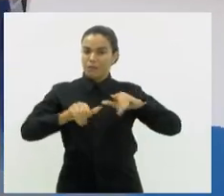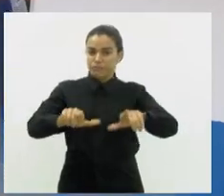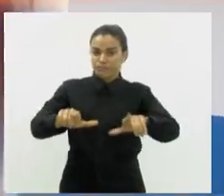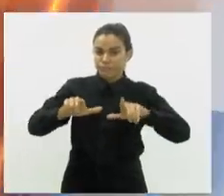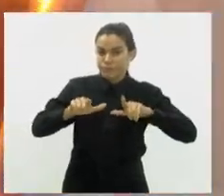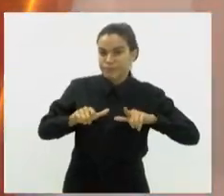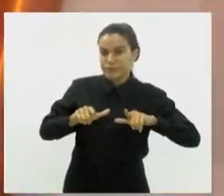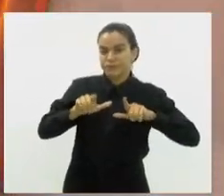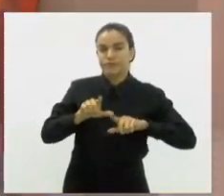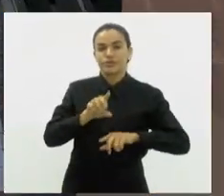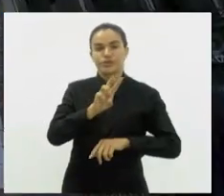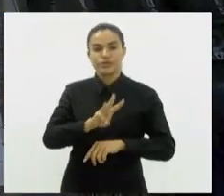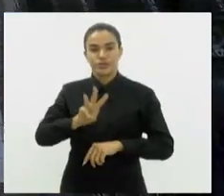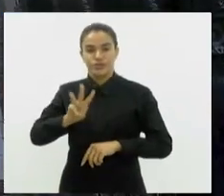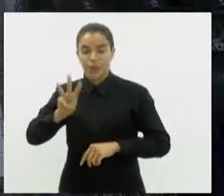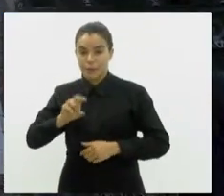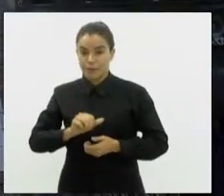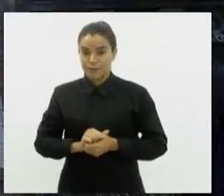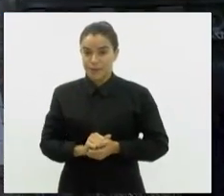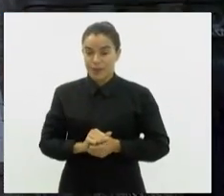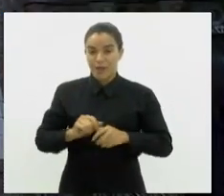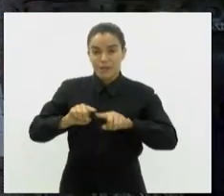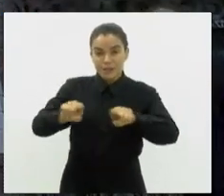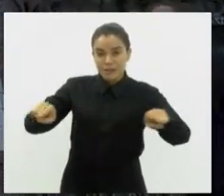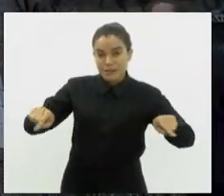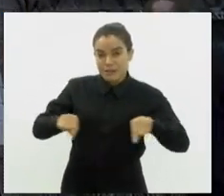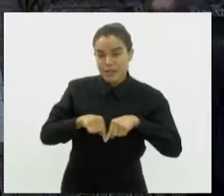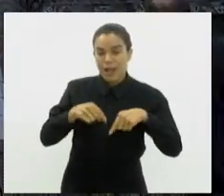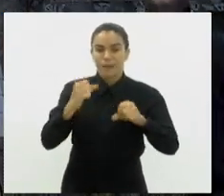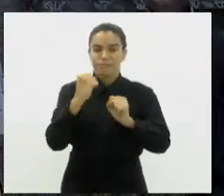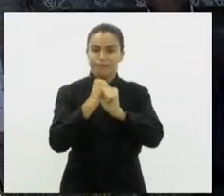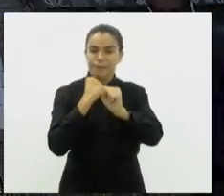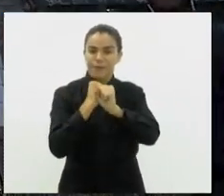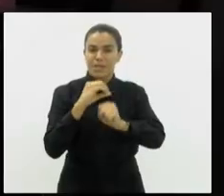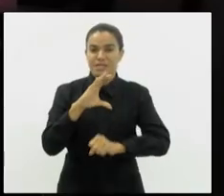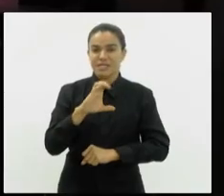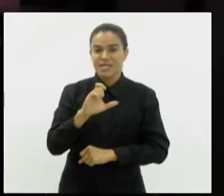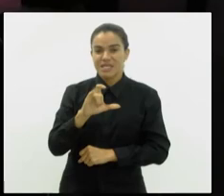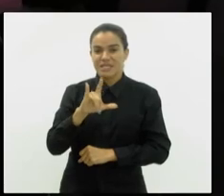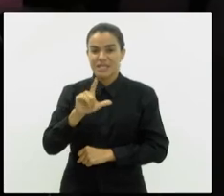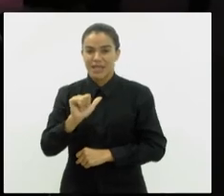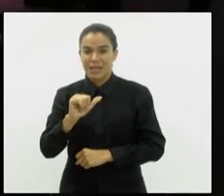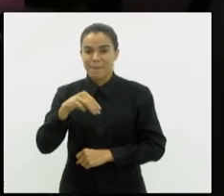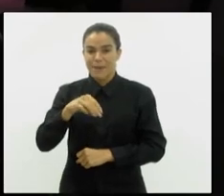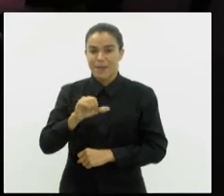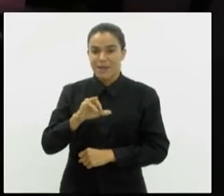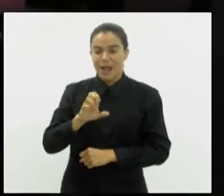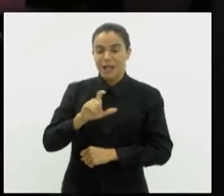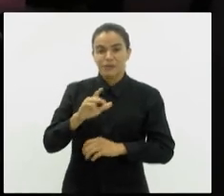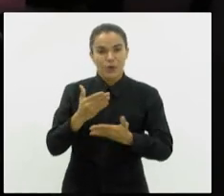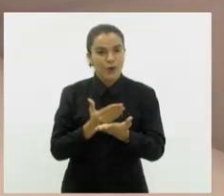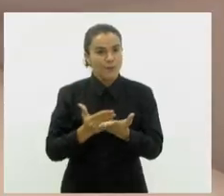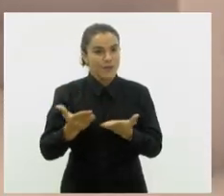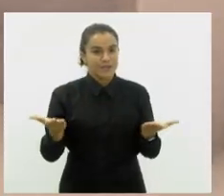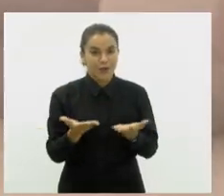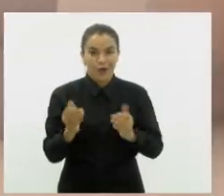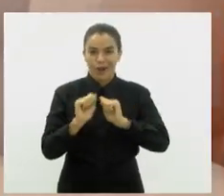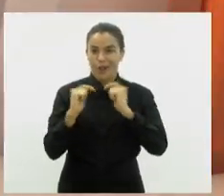digital. Obras da Sala Cecília Meireles entram em fase final. O Bom Dia Alerj começa agora.